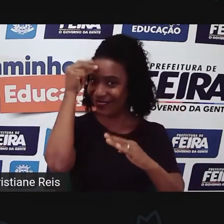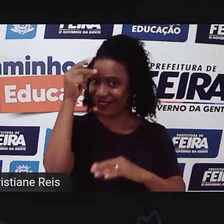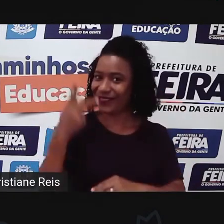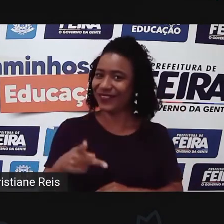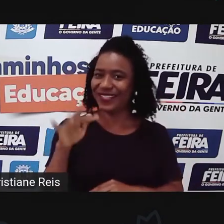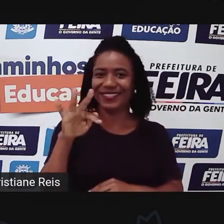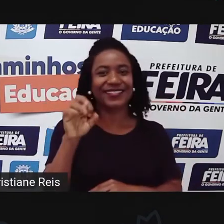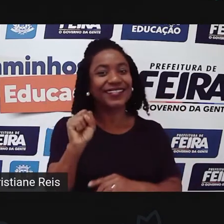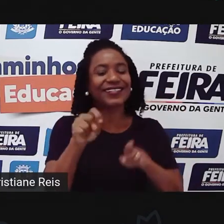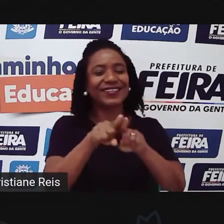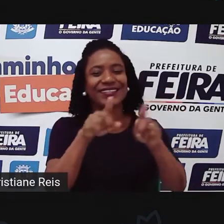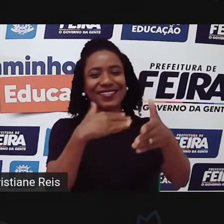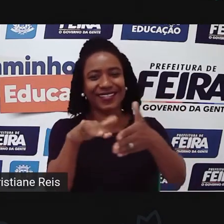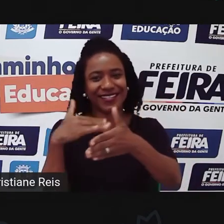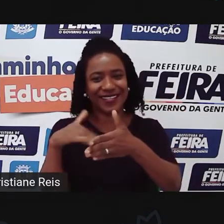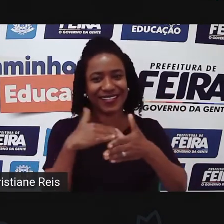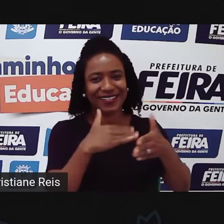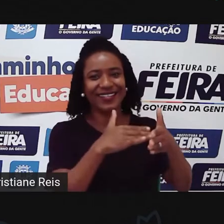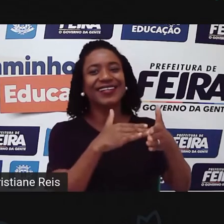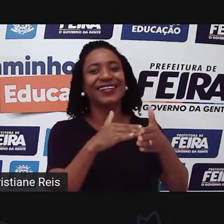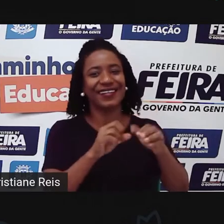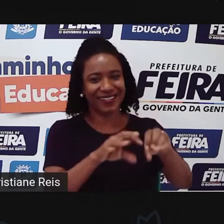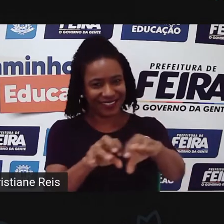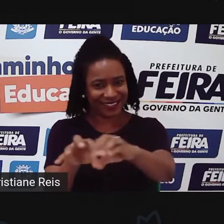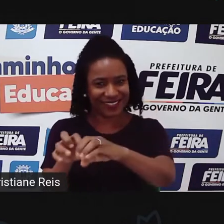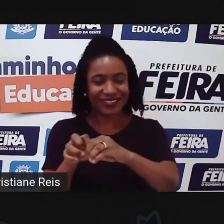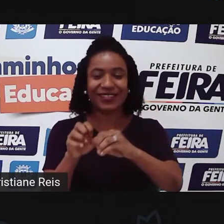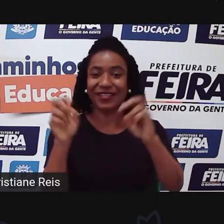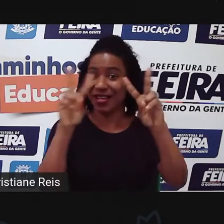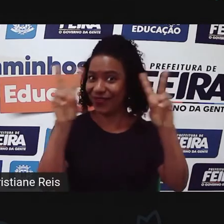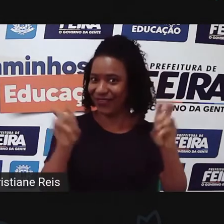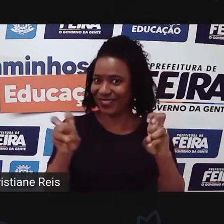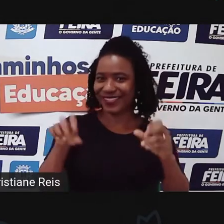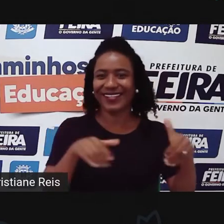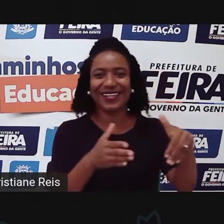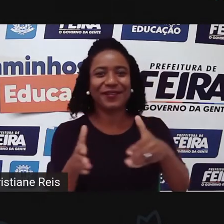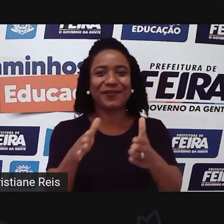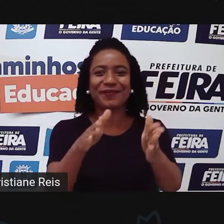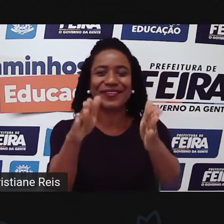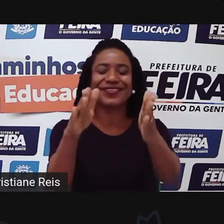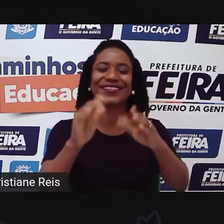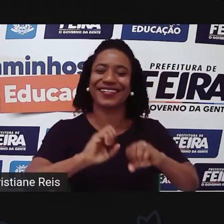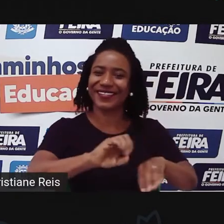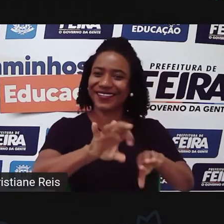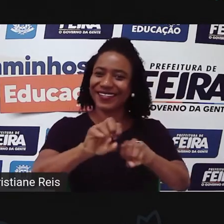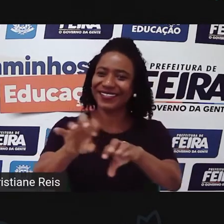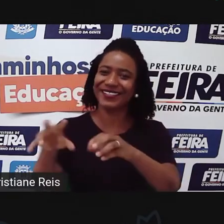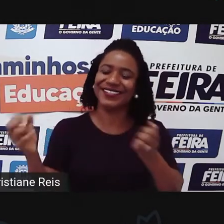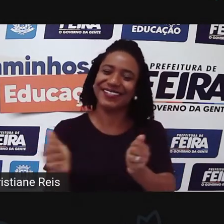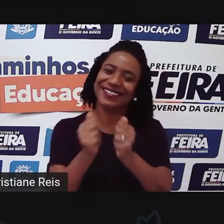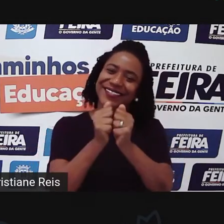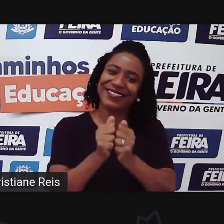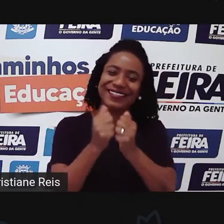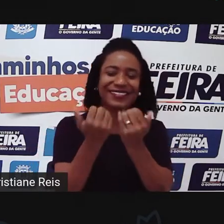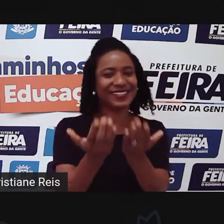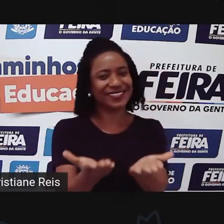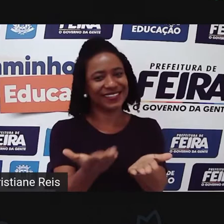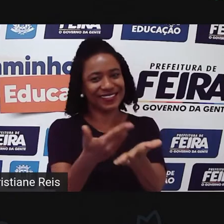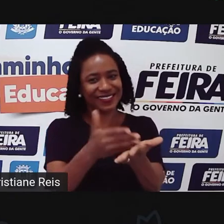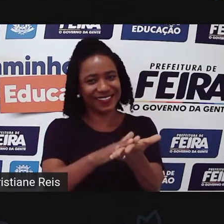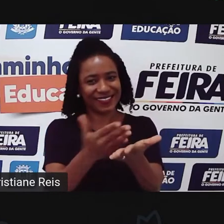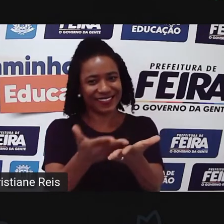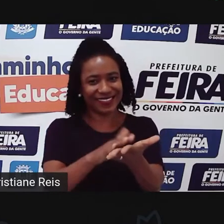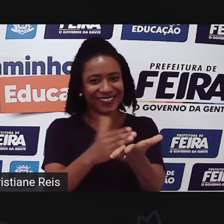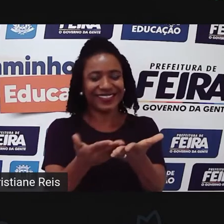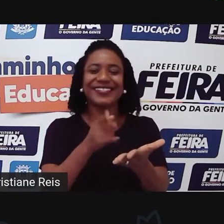Secretaria de Educação do município, um atrás dos caminhos da educação. E, como sempre, muito bem acompanhada na presença de